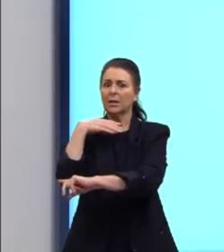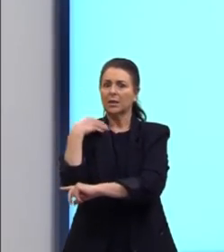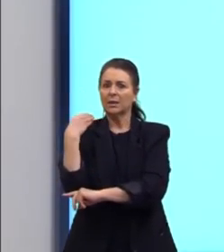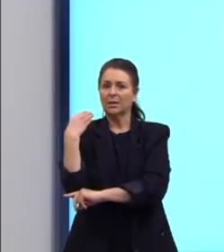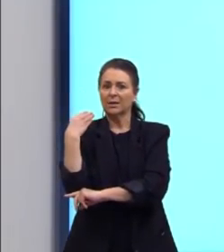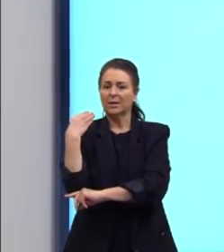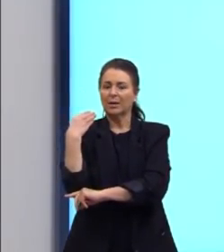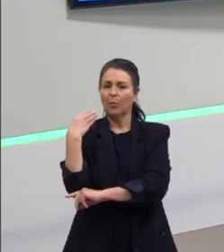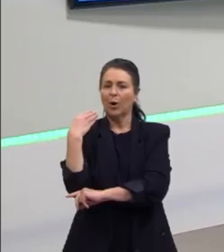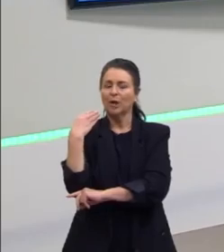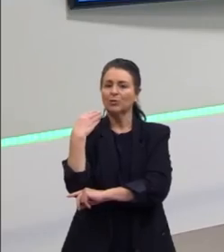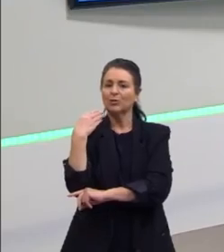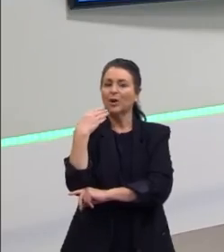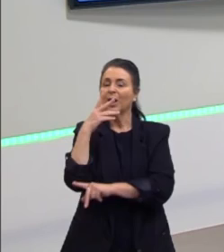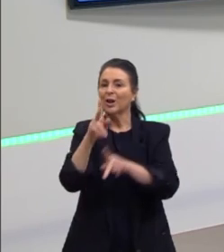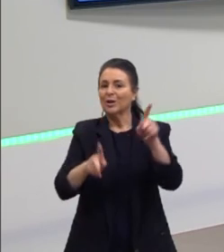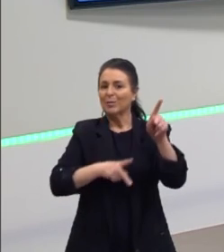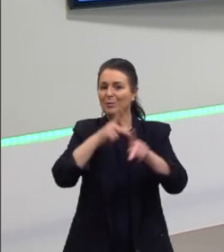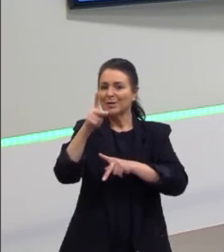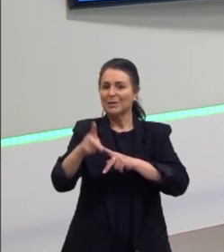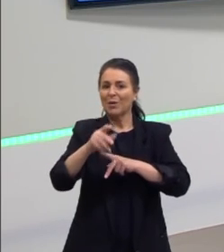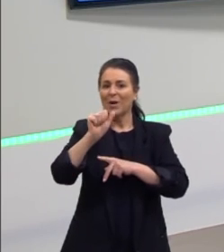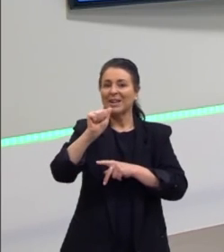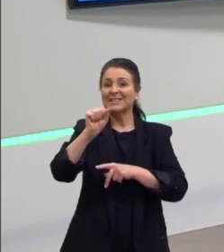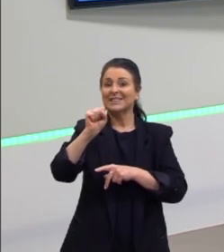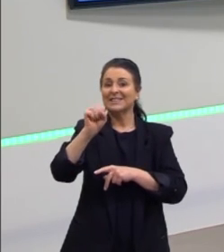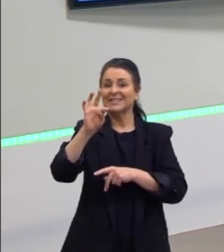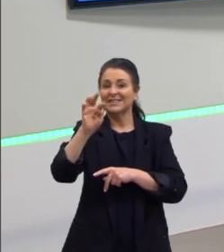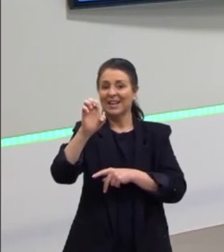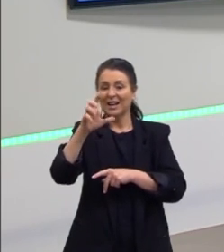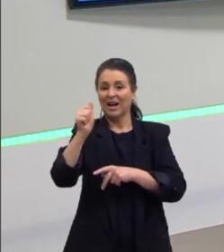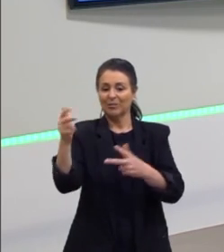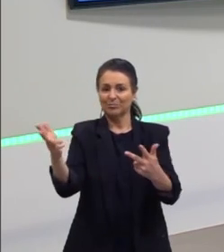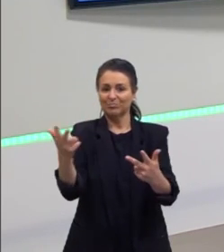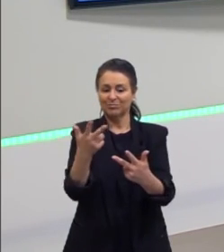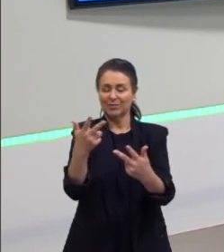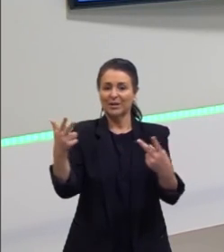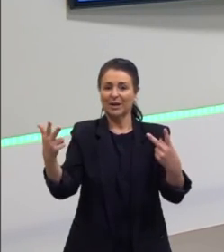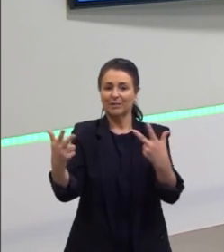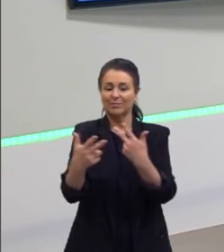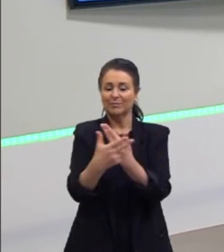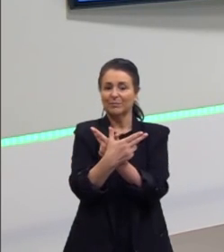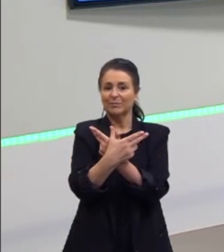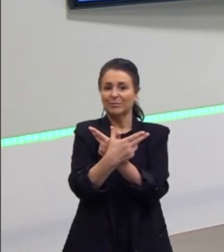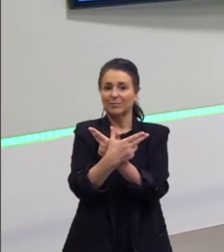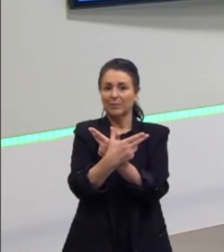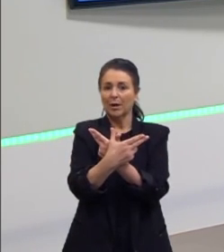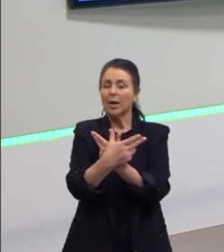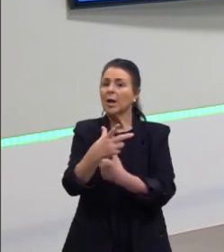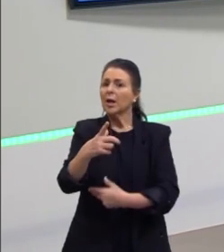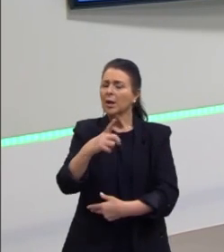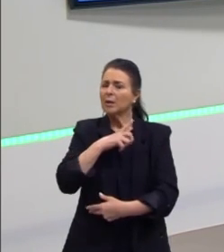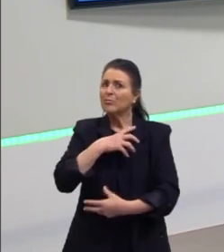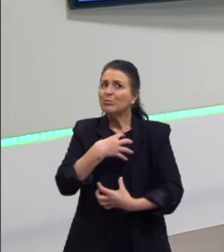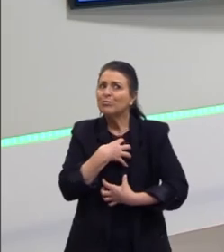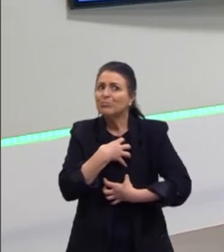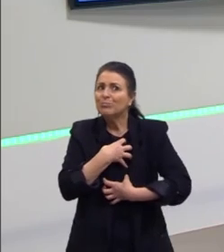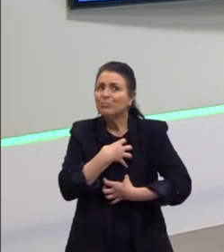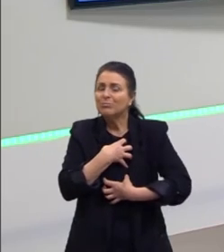civilização asteca e que traz ou revive de certa forma